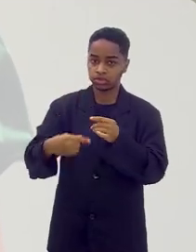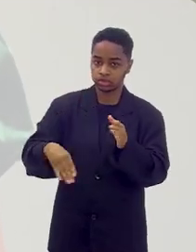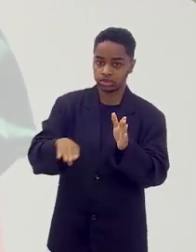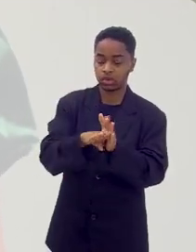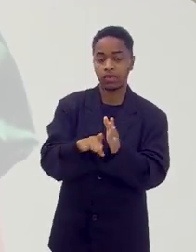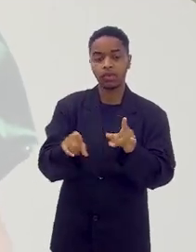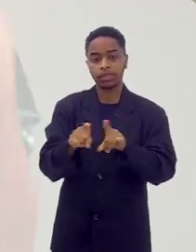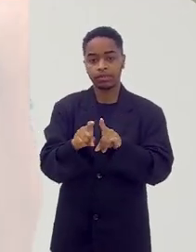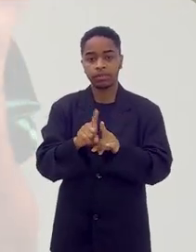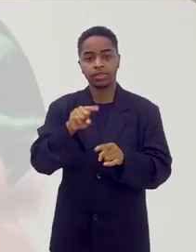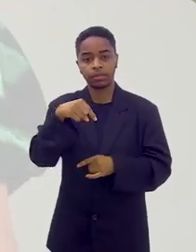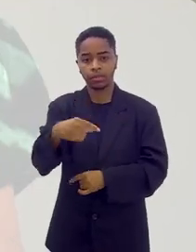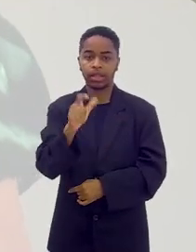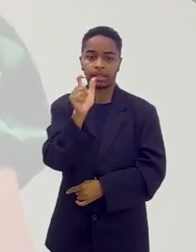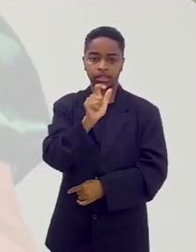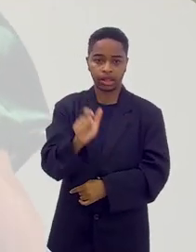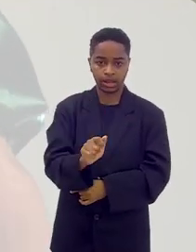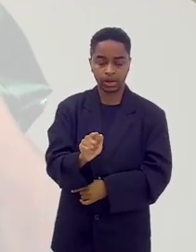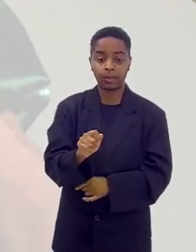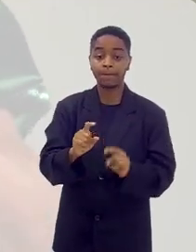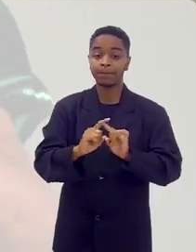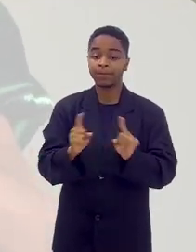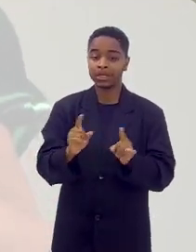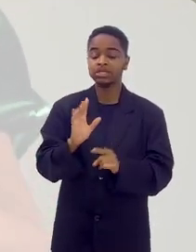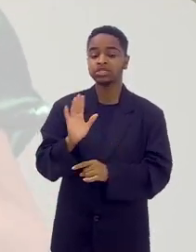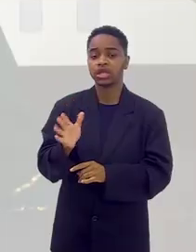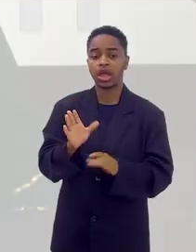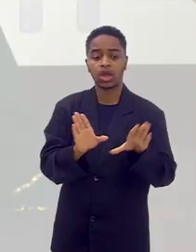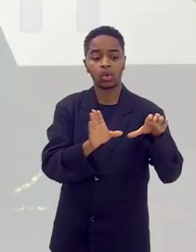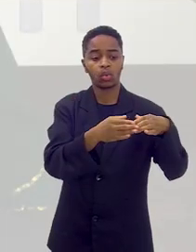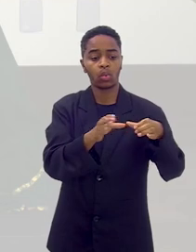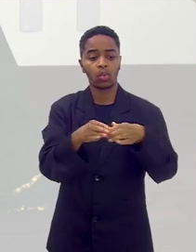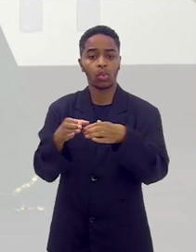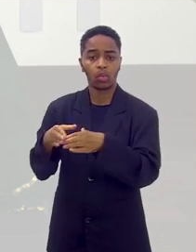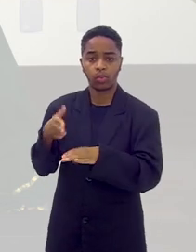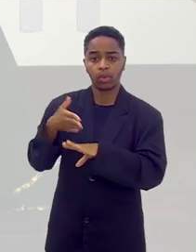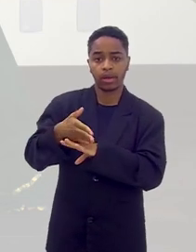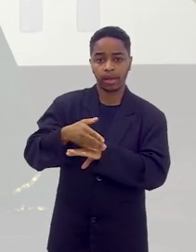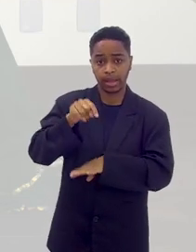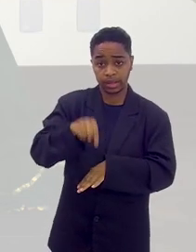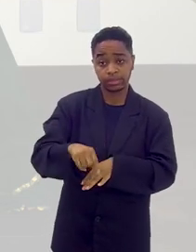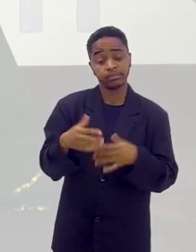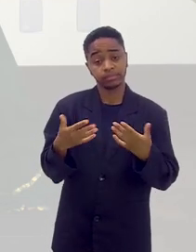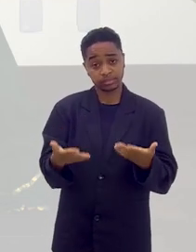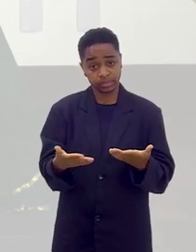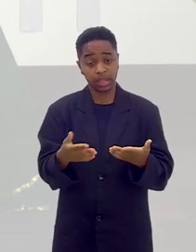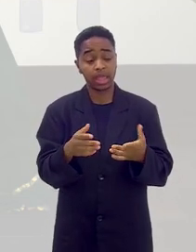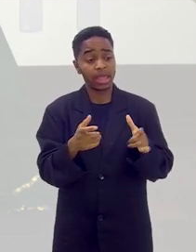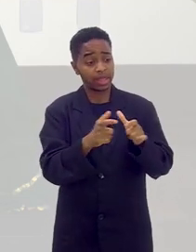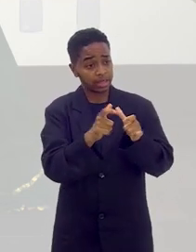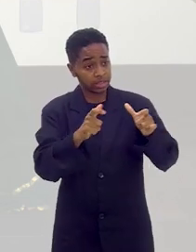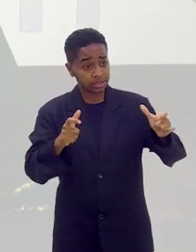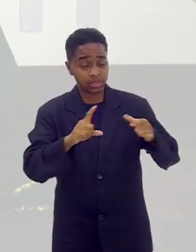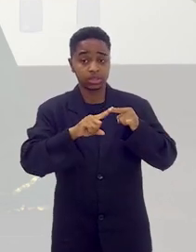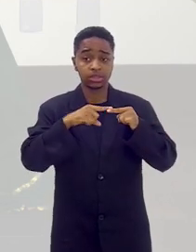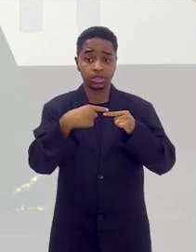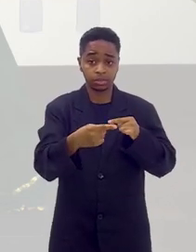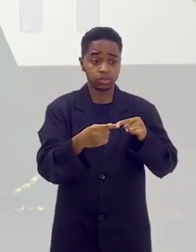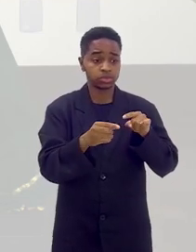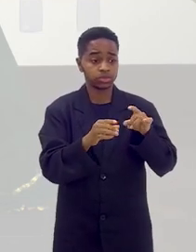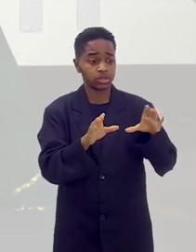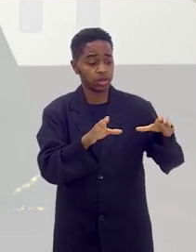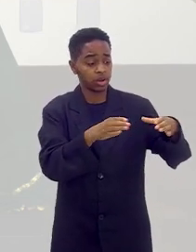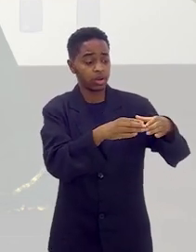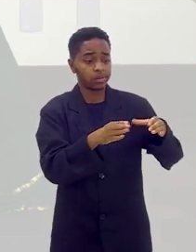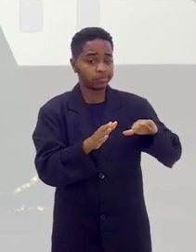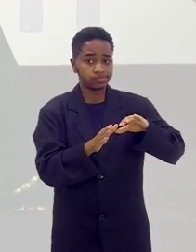seguida. E depois veio os italianos, mas eles estavam aqui, essas ratas estavam aqui. Tanto cresceram, coitados, foram exilados ali